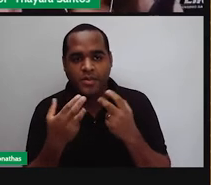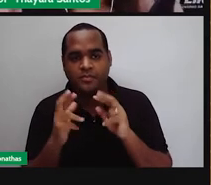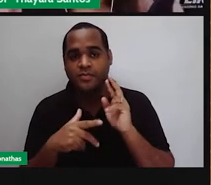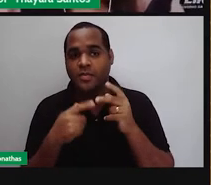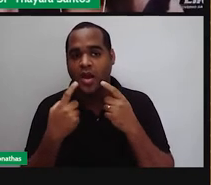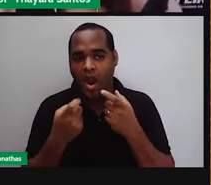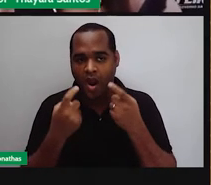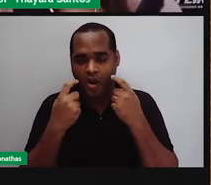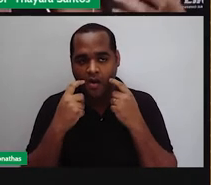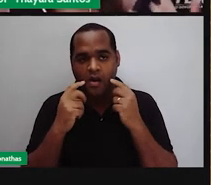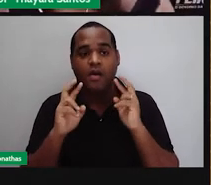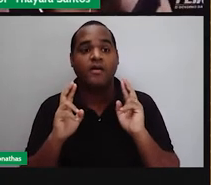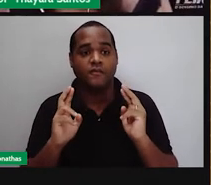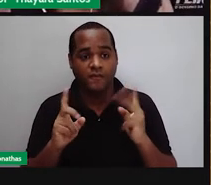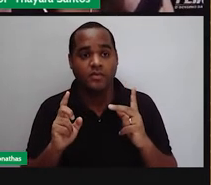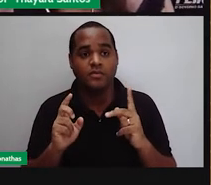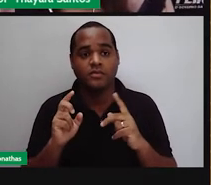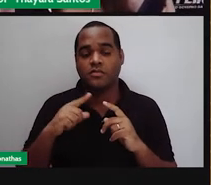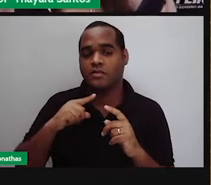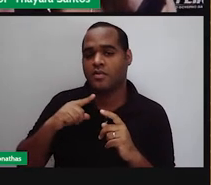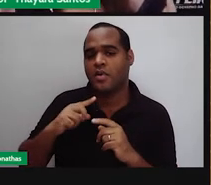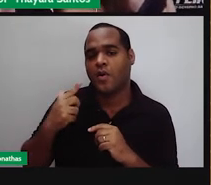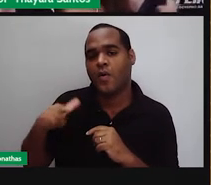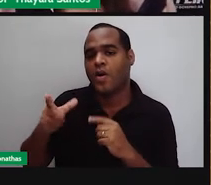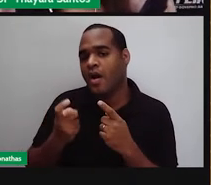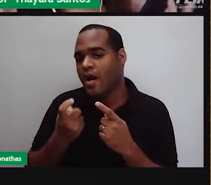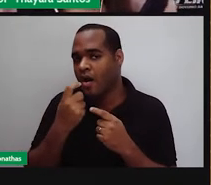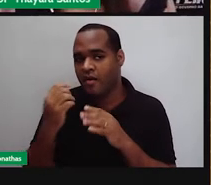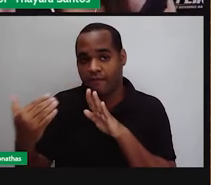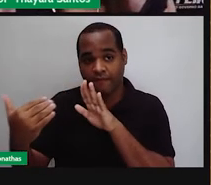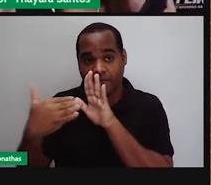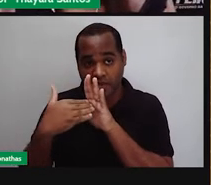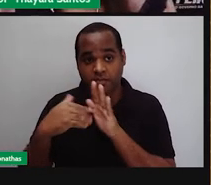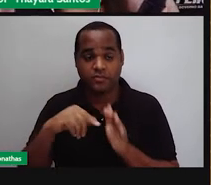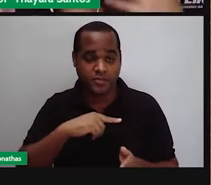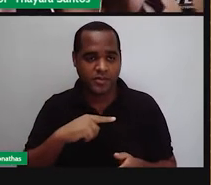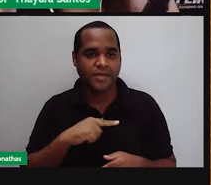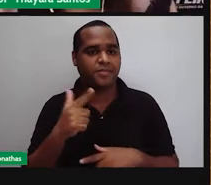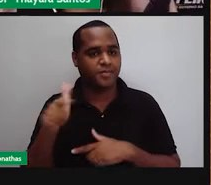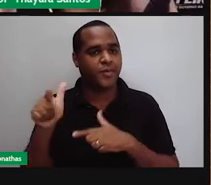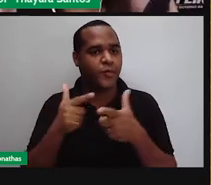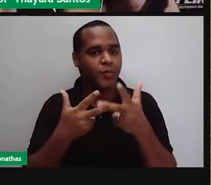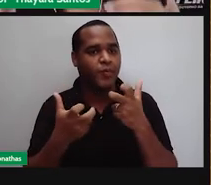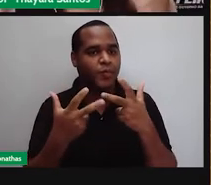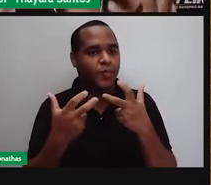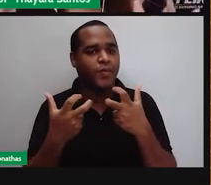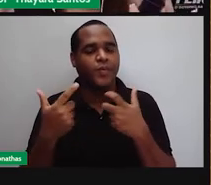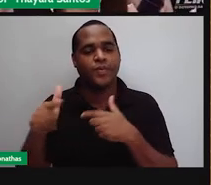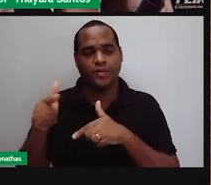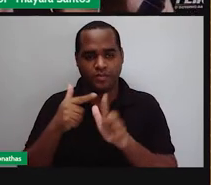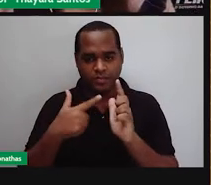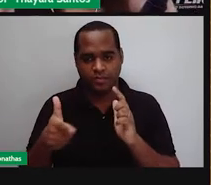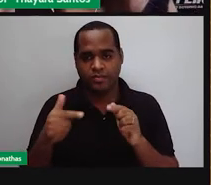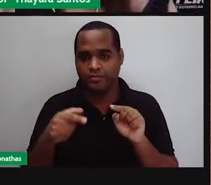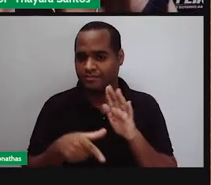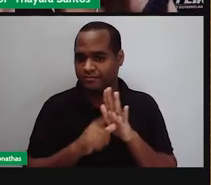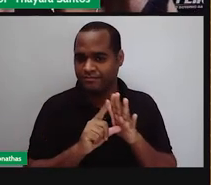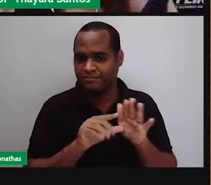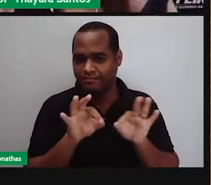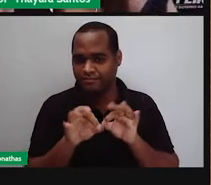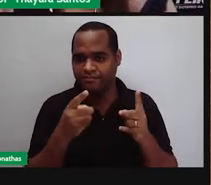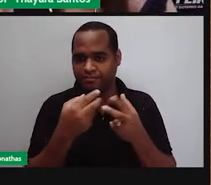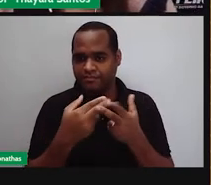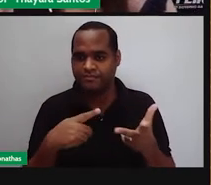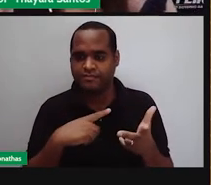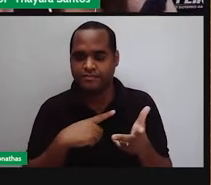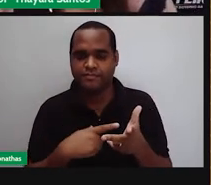gente vai para a parte de trás, percebe outro tipo de sabor. E na parte do fundo da nossa língua, já percebe outro. E mais recentemente, descobriram que